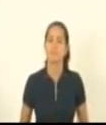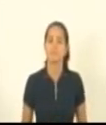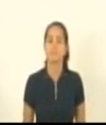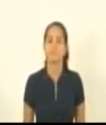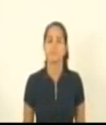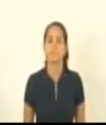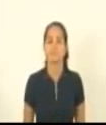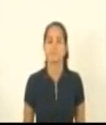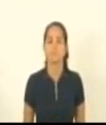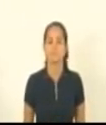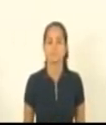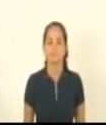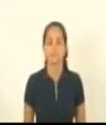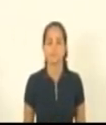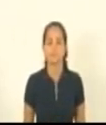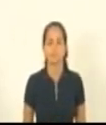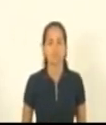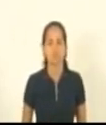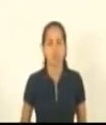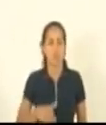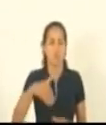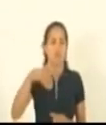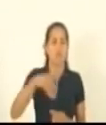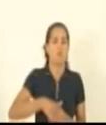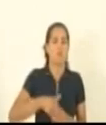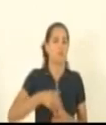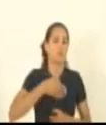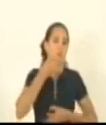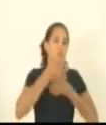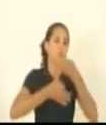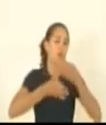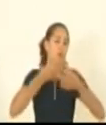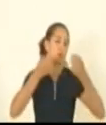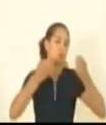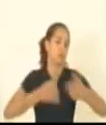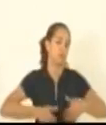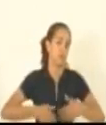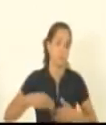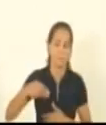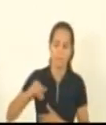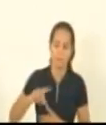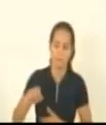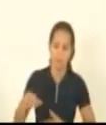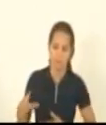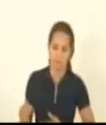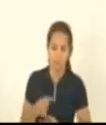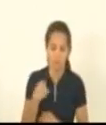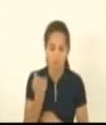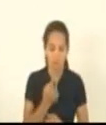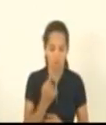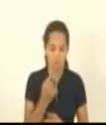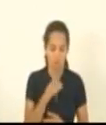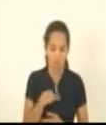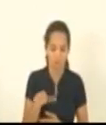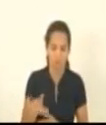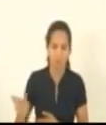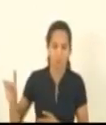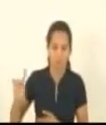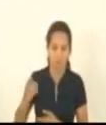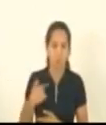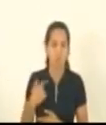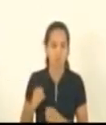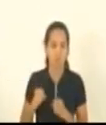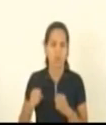Então, só na justificativa do voto, caro nobre deputado Mazin, realmente, nós da direita somos defensores da iniciativa privada e dos